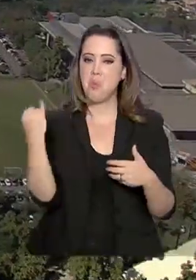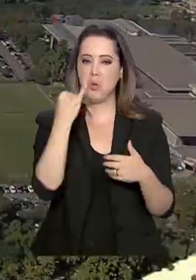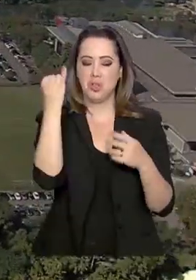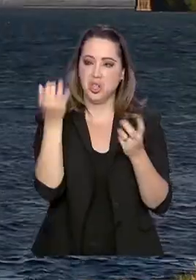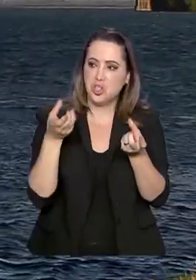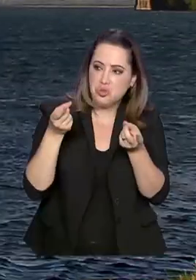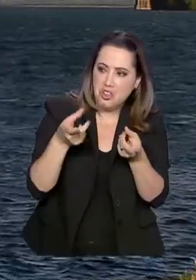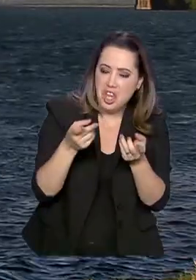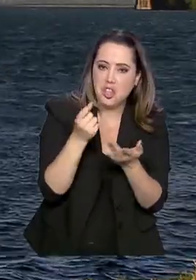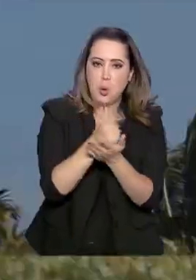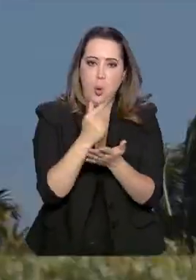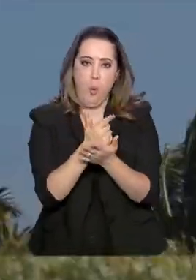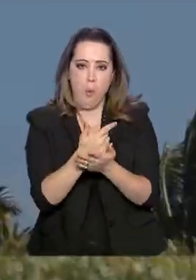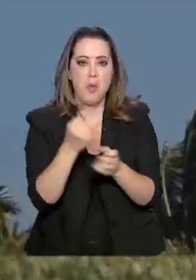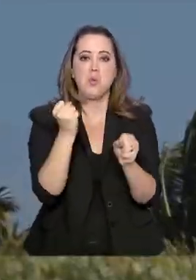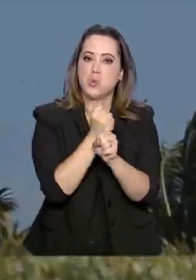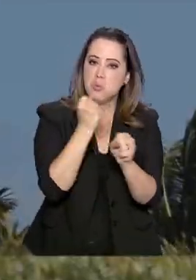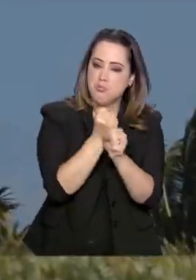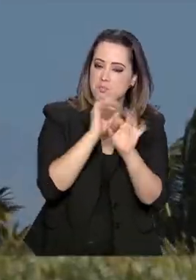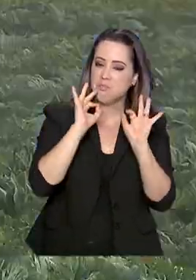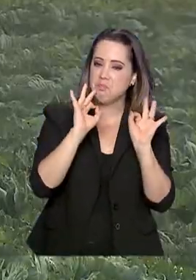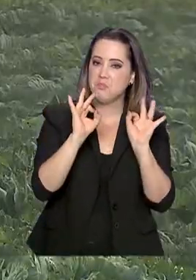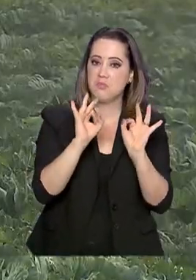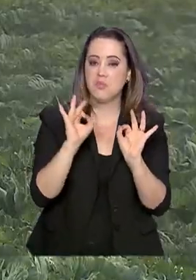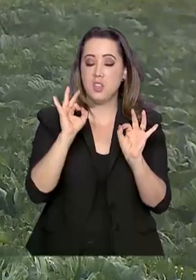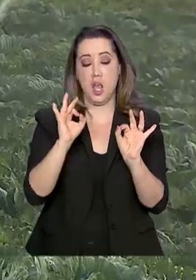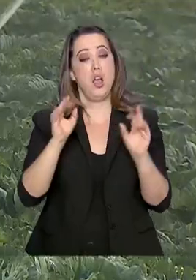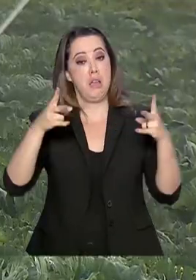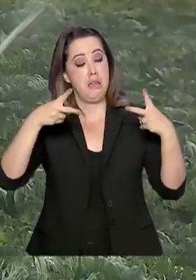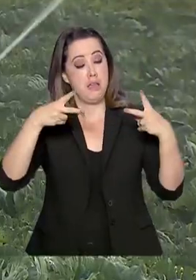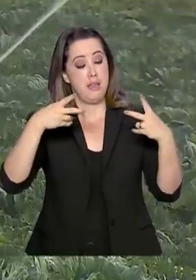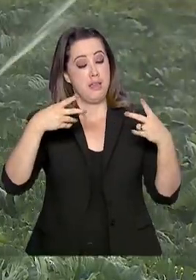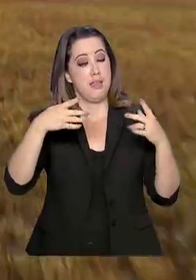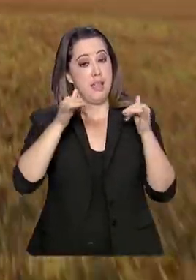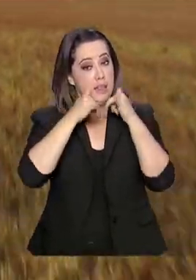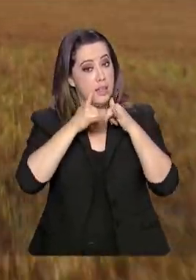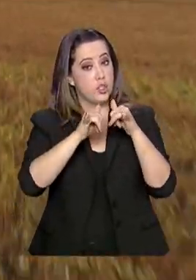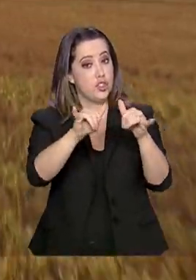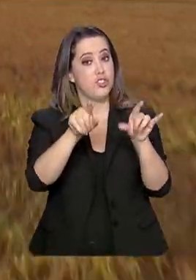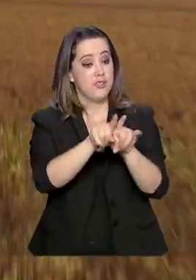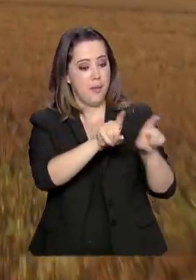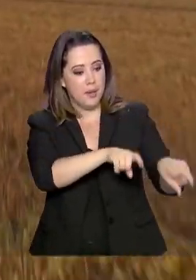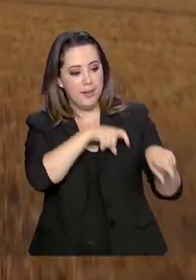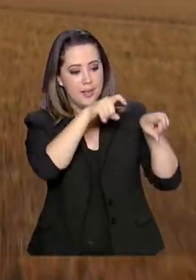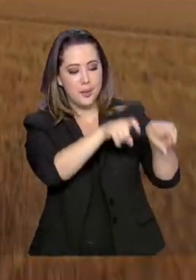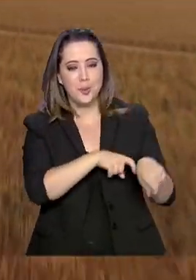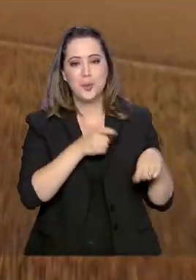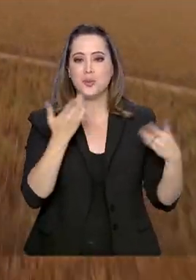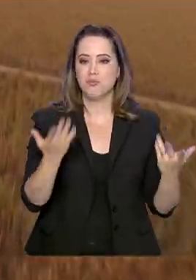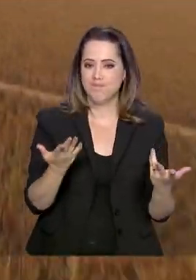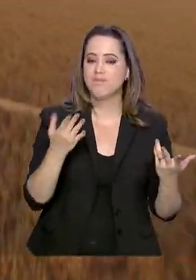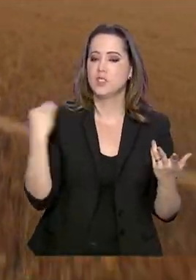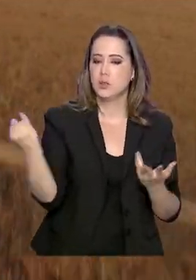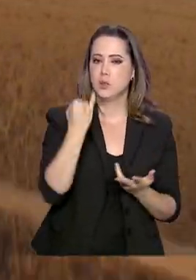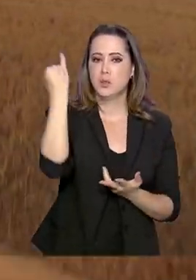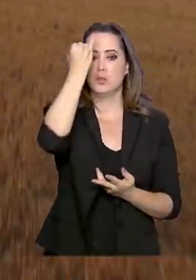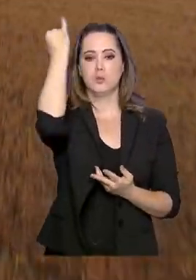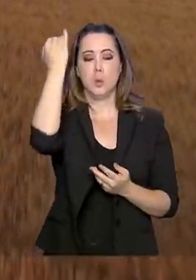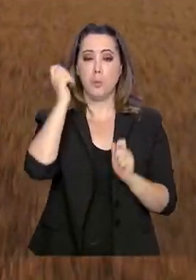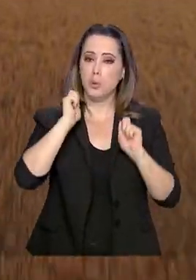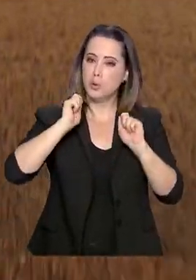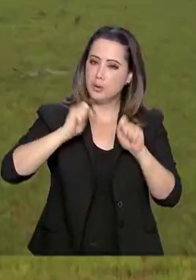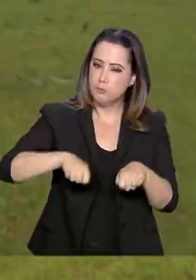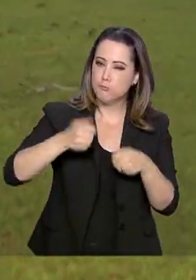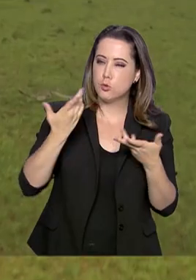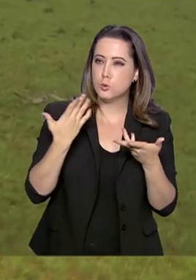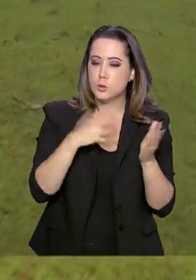projetos de infraestrutura, potencial energético e de agricultura, a principal economia da região e um importante competidor